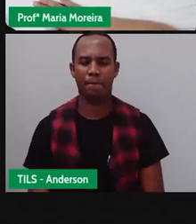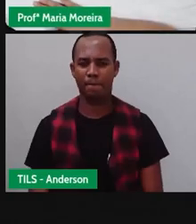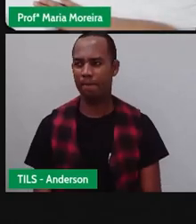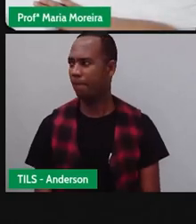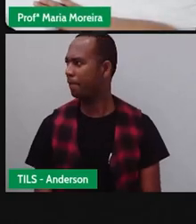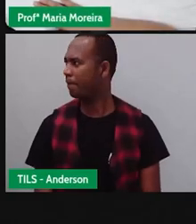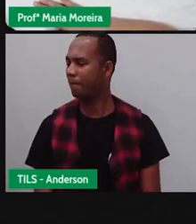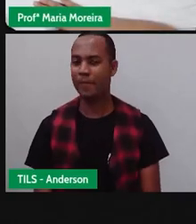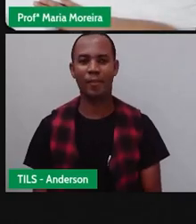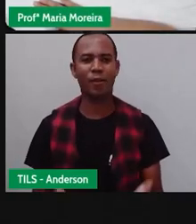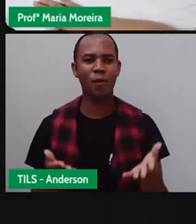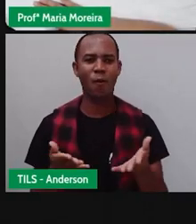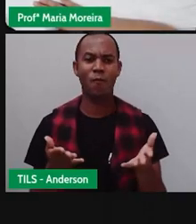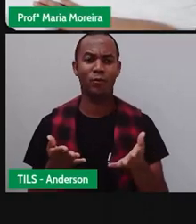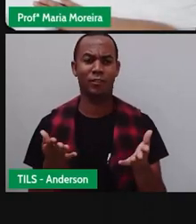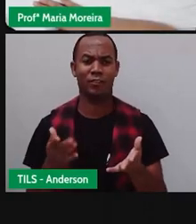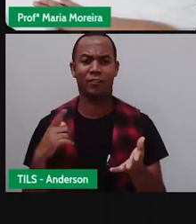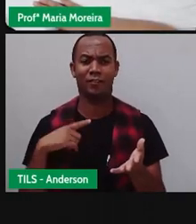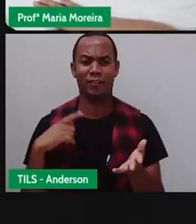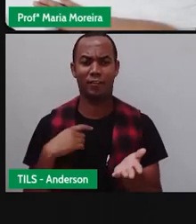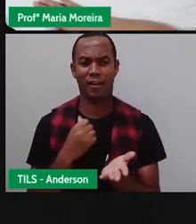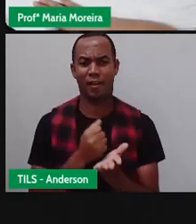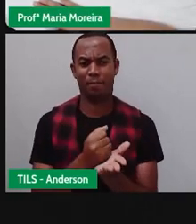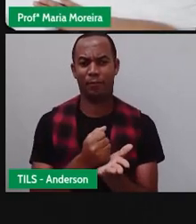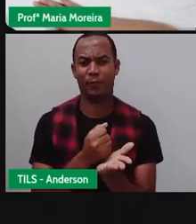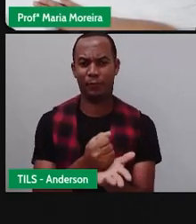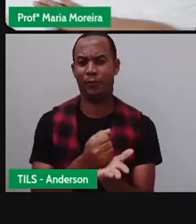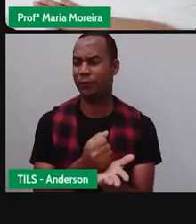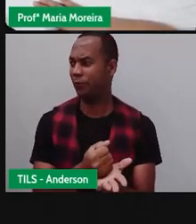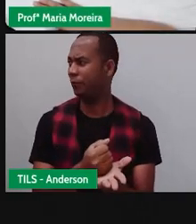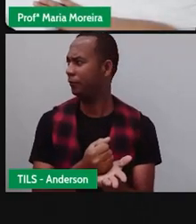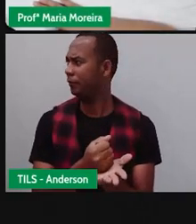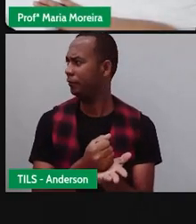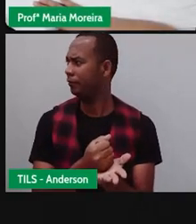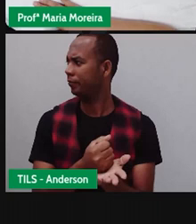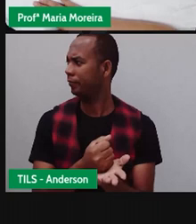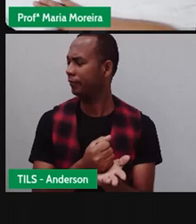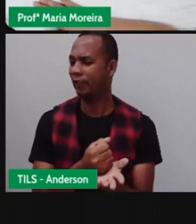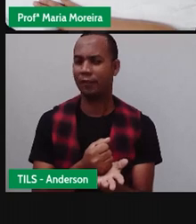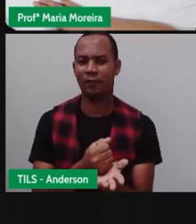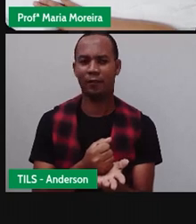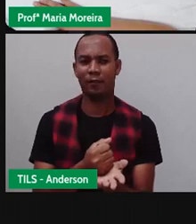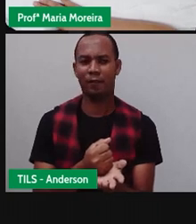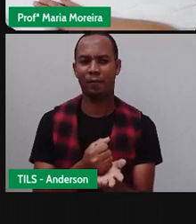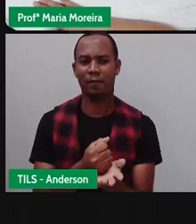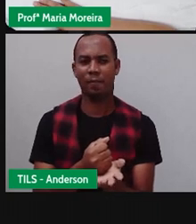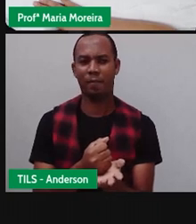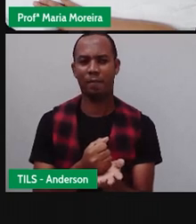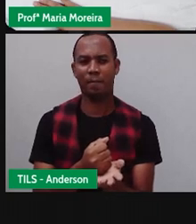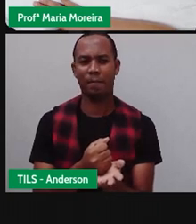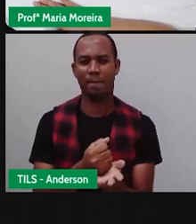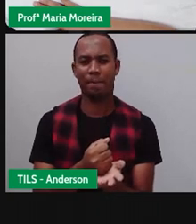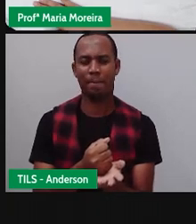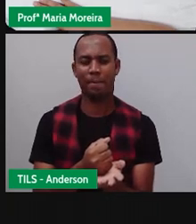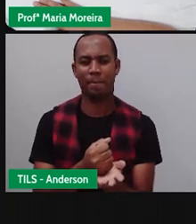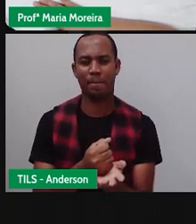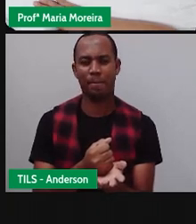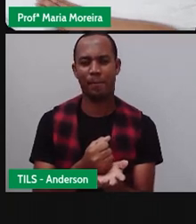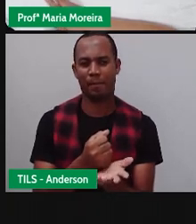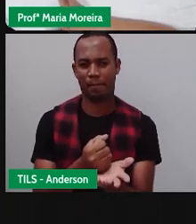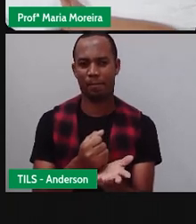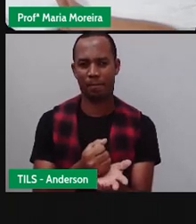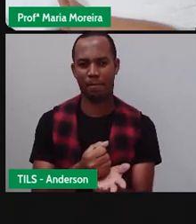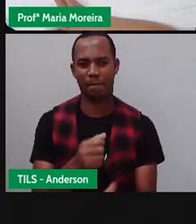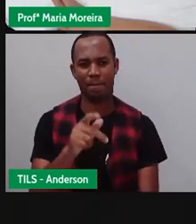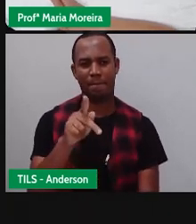Hoje teremos um apoio técnico aqui, né? Do... No TEC, Pedro aí ajudando a passar os slides para a Pró,